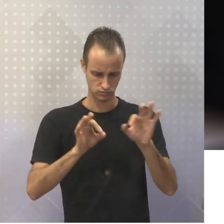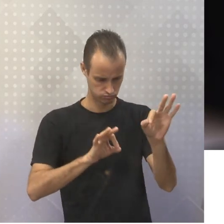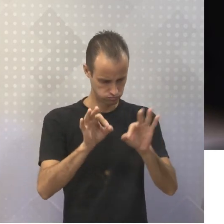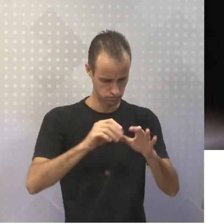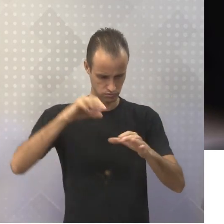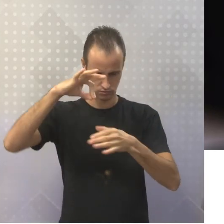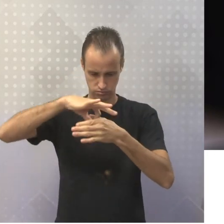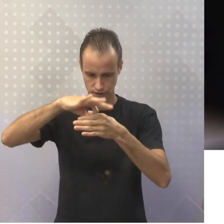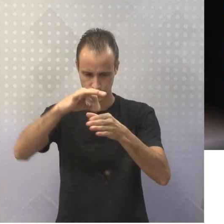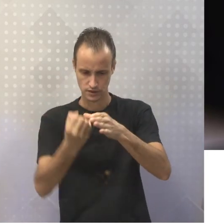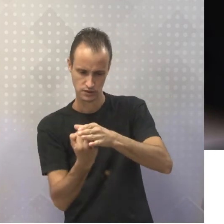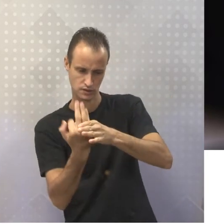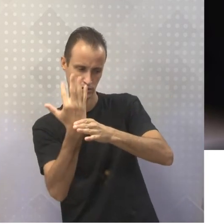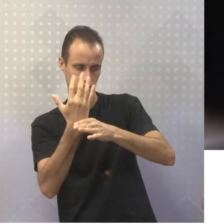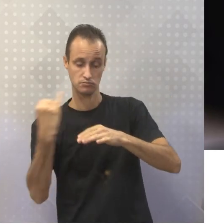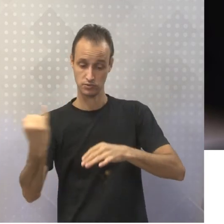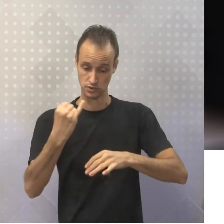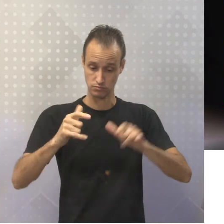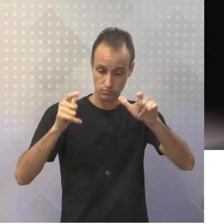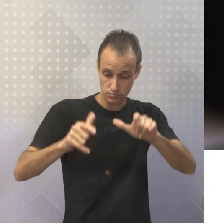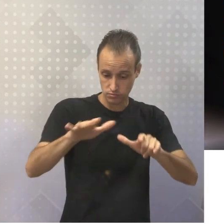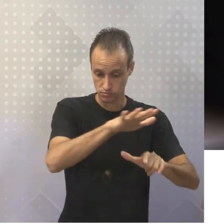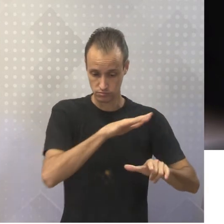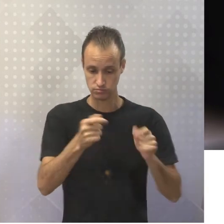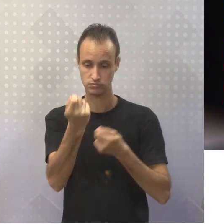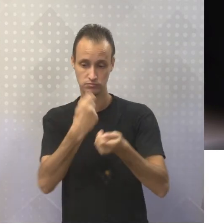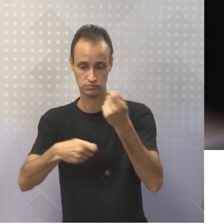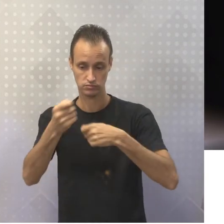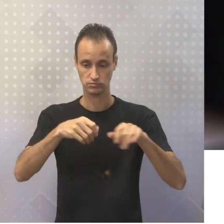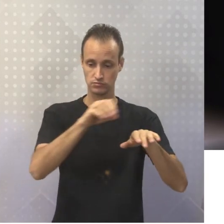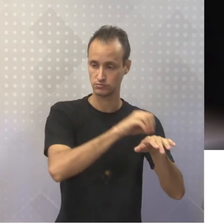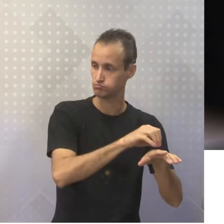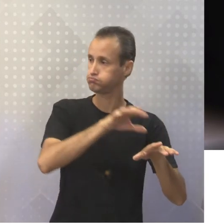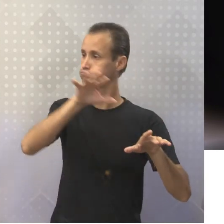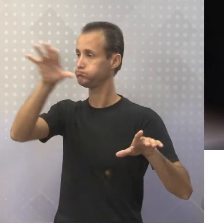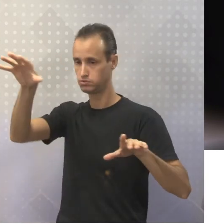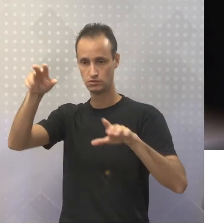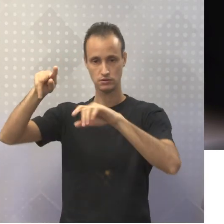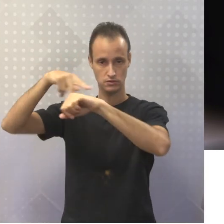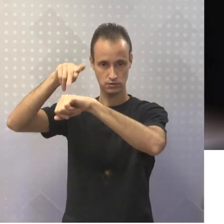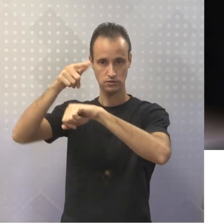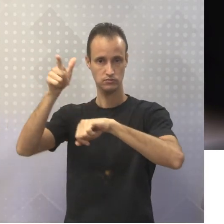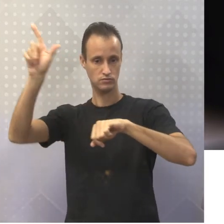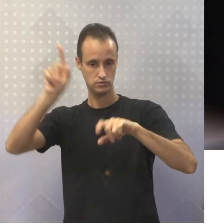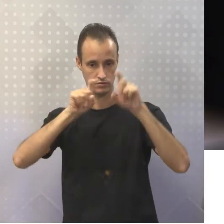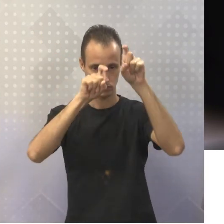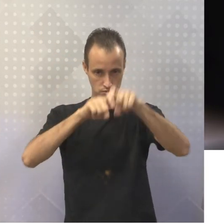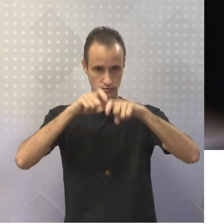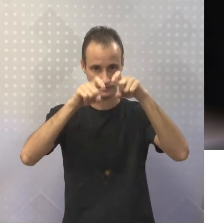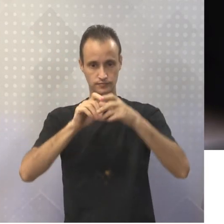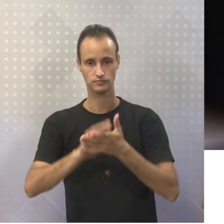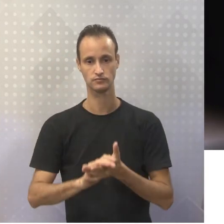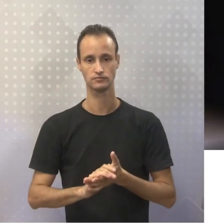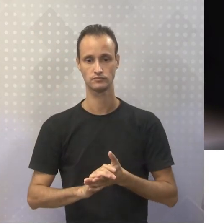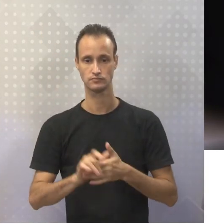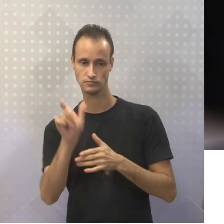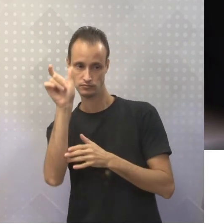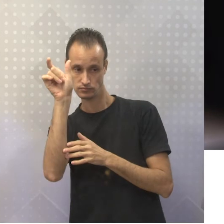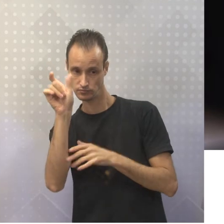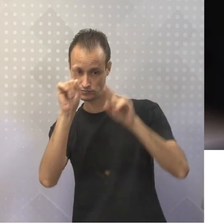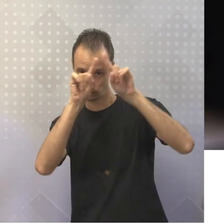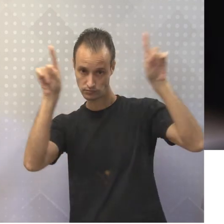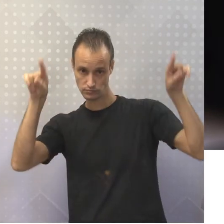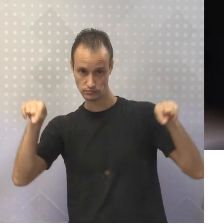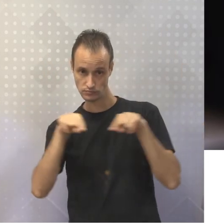é importante para o setor de comércio e exportação agrícolas, tá? Na LIDE, a gente tem algumas